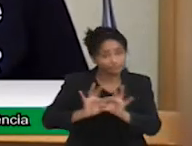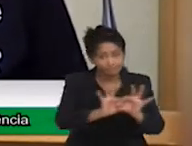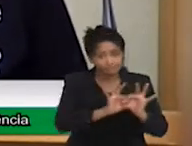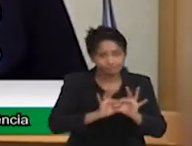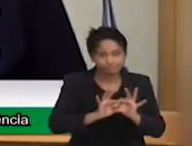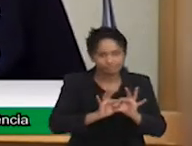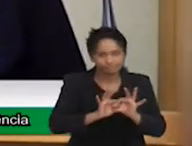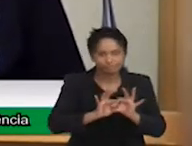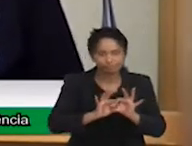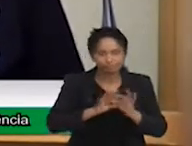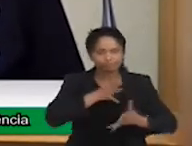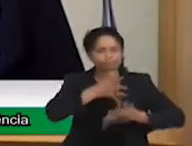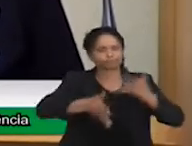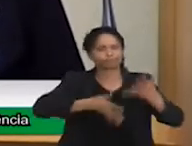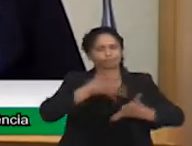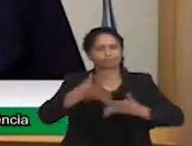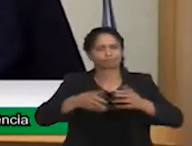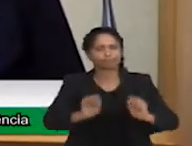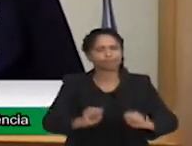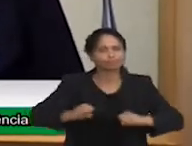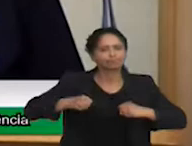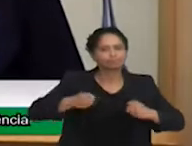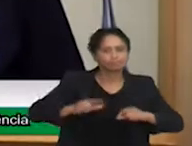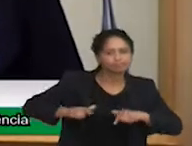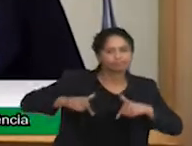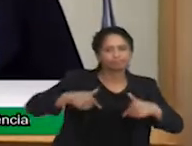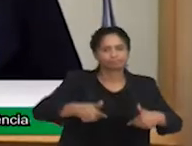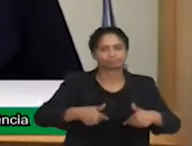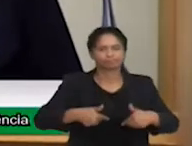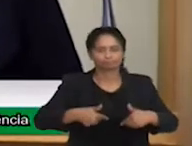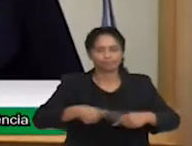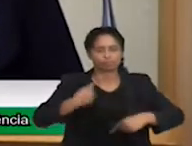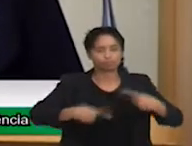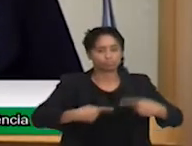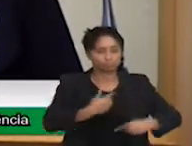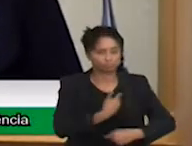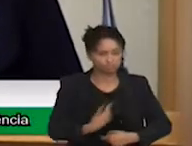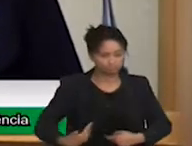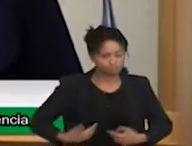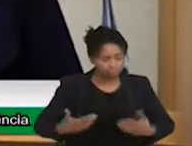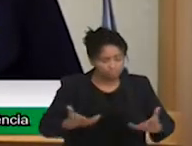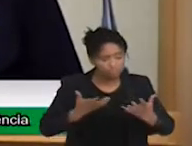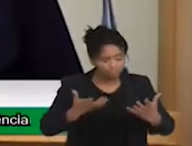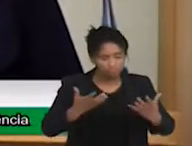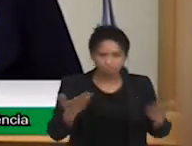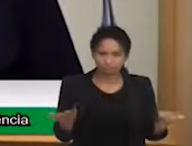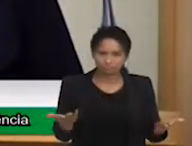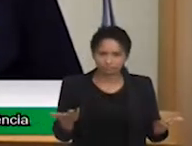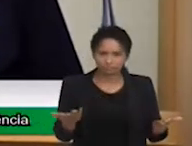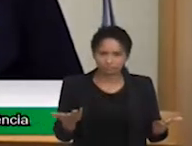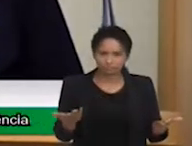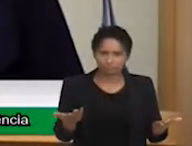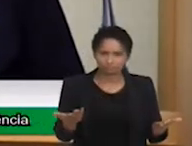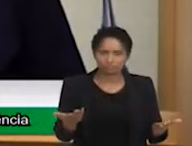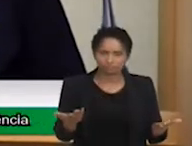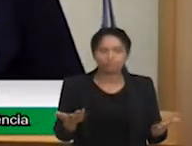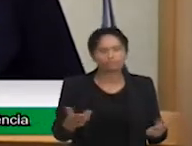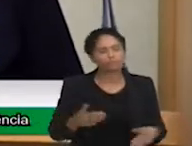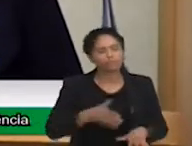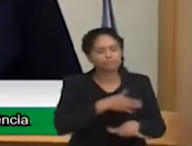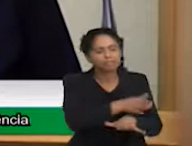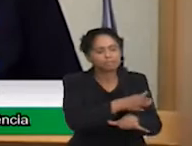ação e políticas públicas. Queremos deixar claro que queremos uniformidade nas condutas,